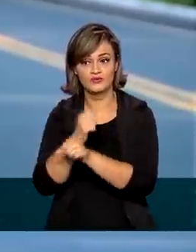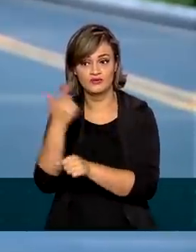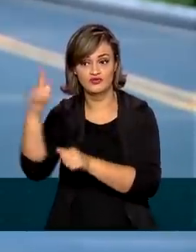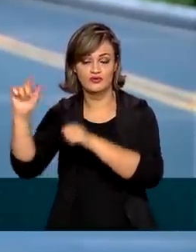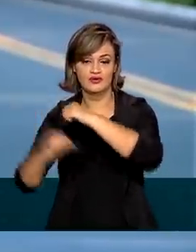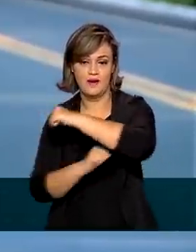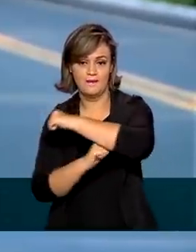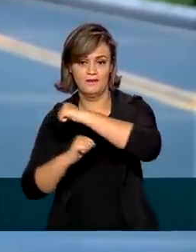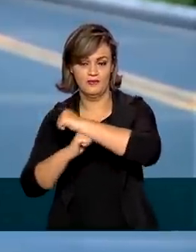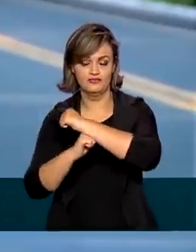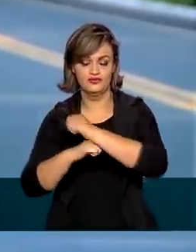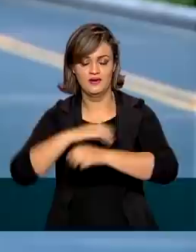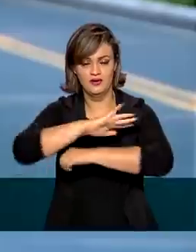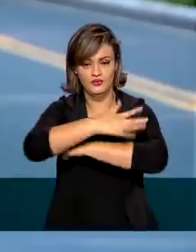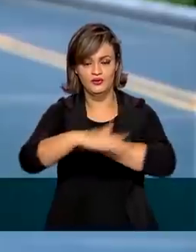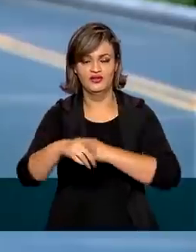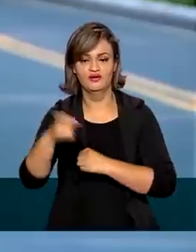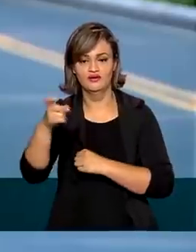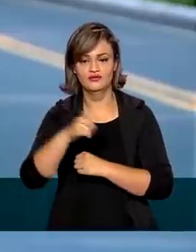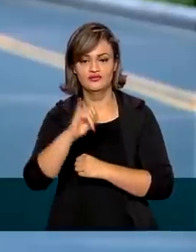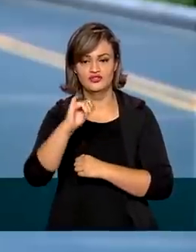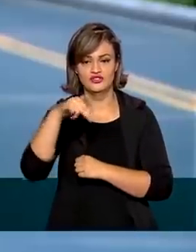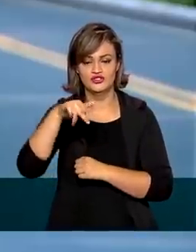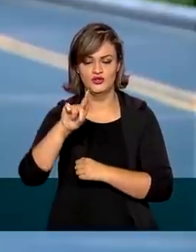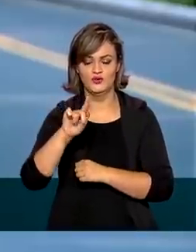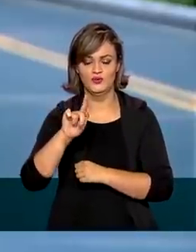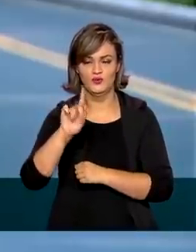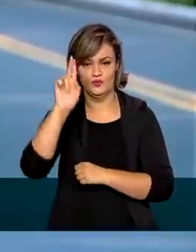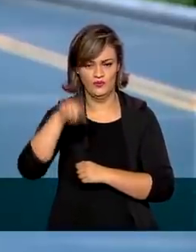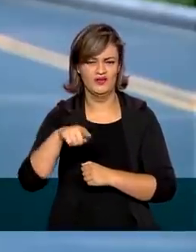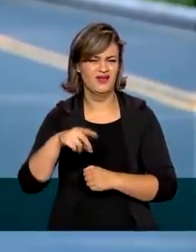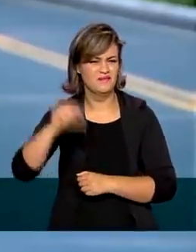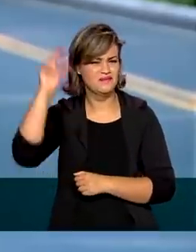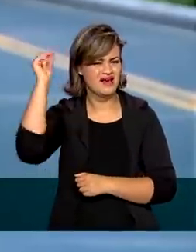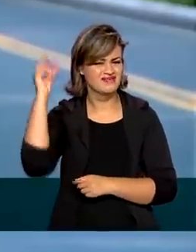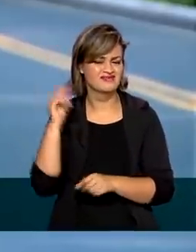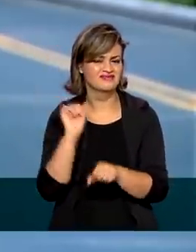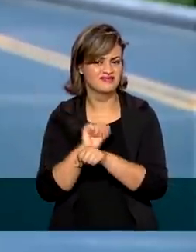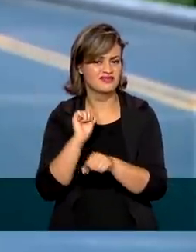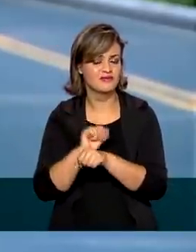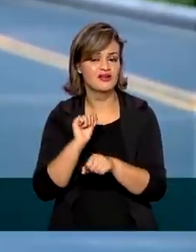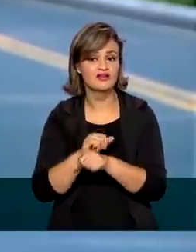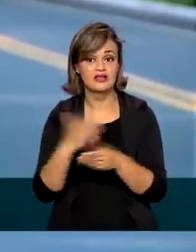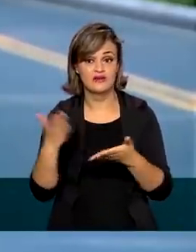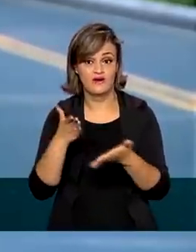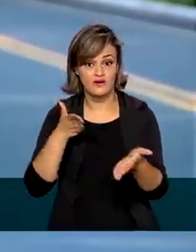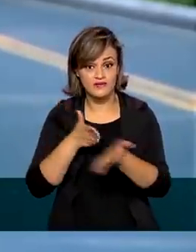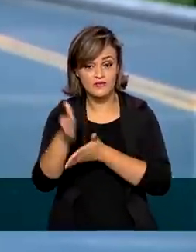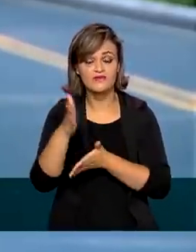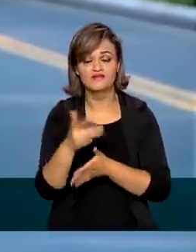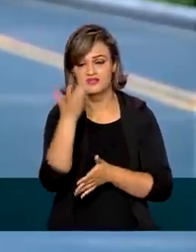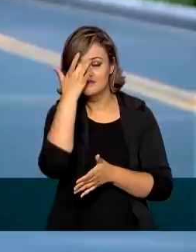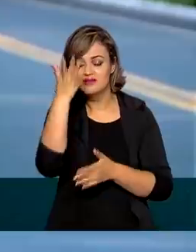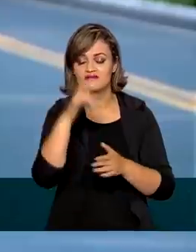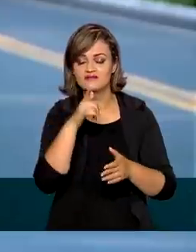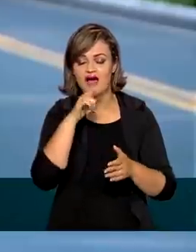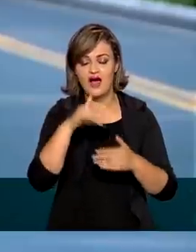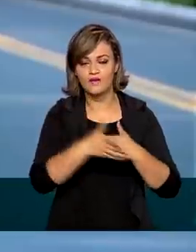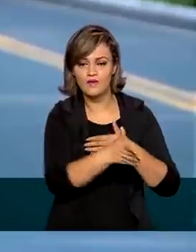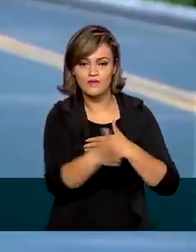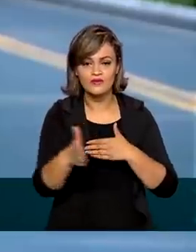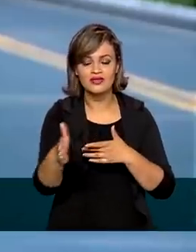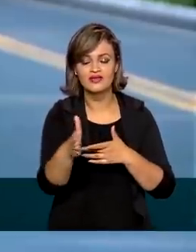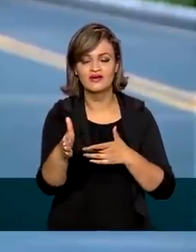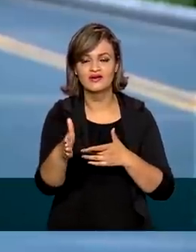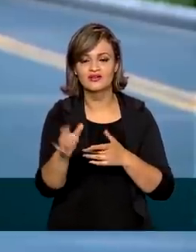ponte sobre o rio Xingu. A obra é uma demanda antiga da comunidade e deve facilitar a travessia do rio, que hoje só